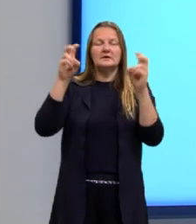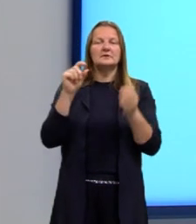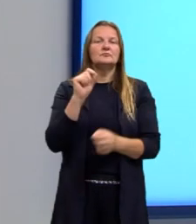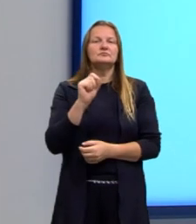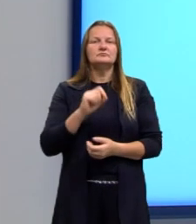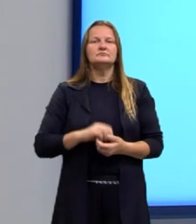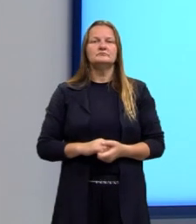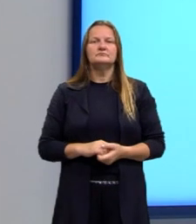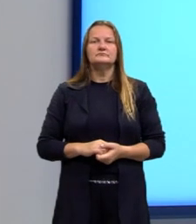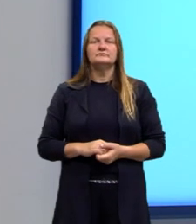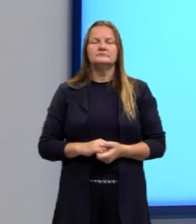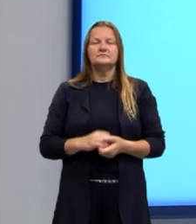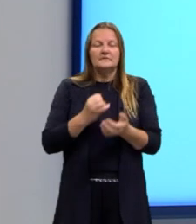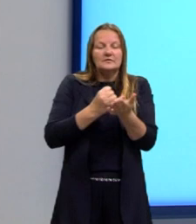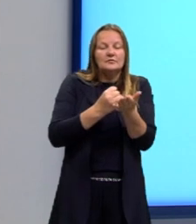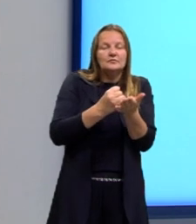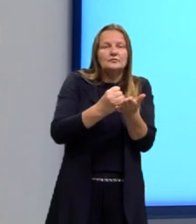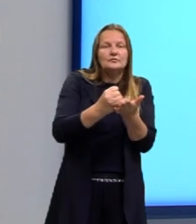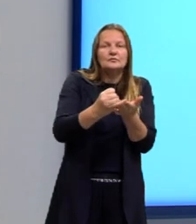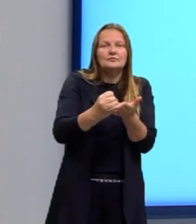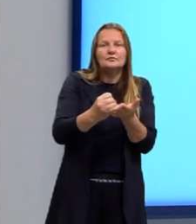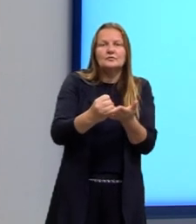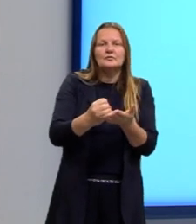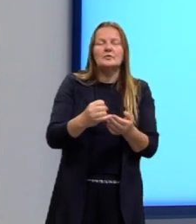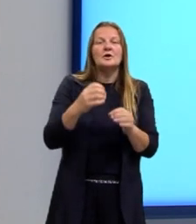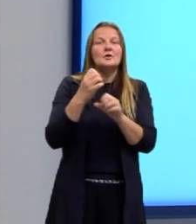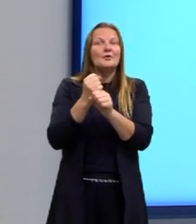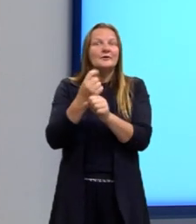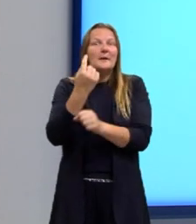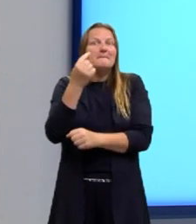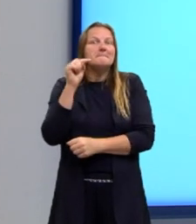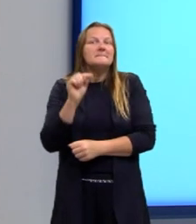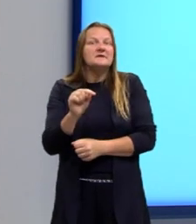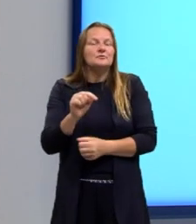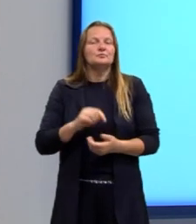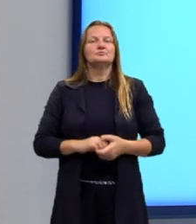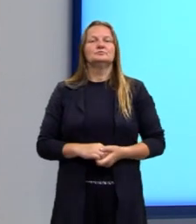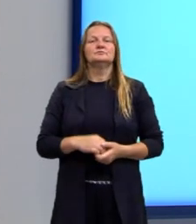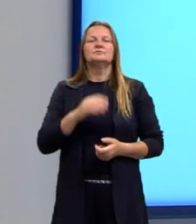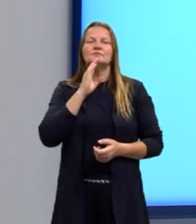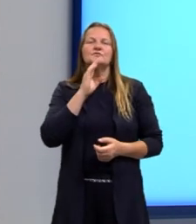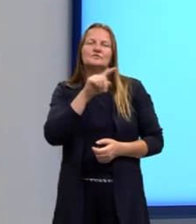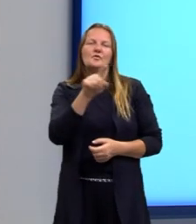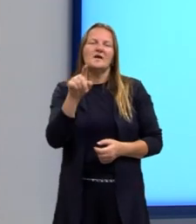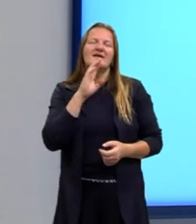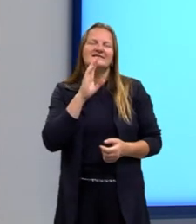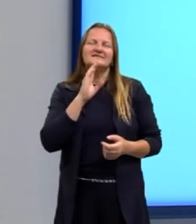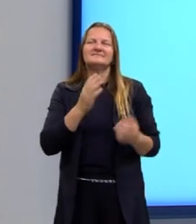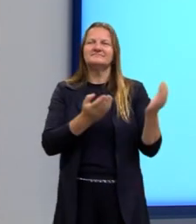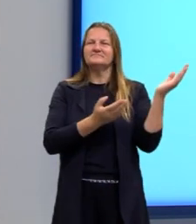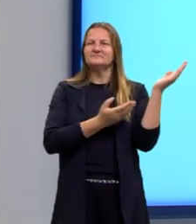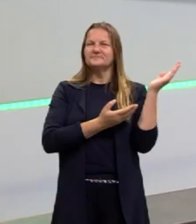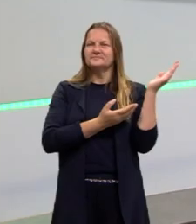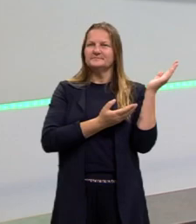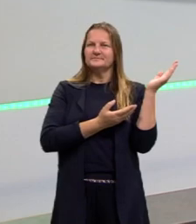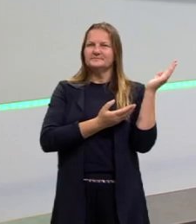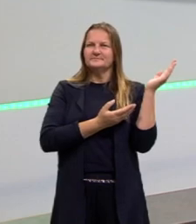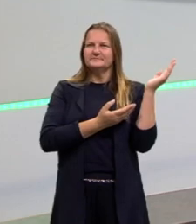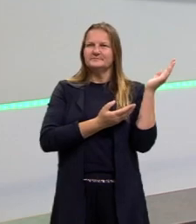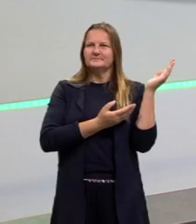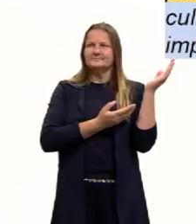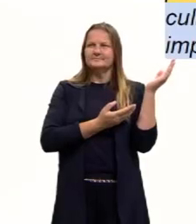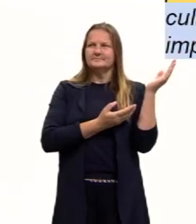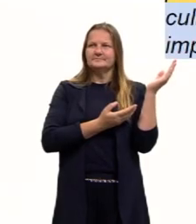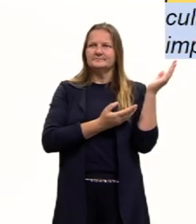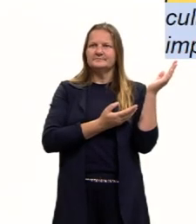uma introdução, uma introdução nota mil, de um texto que já nos é comum. E nessa introdução